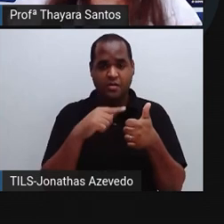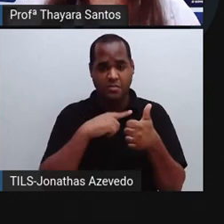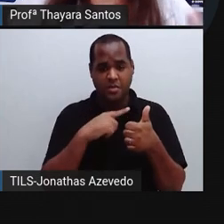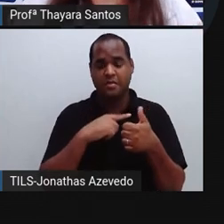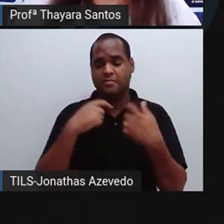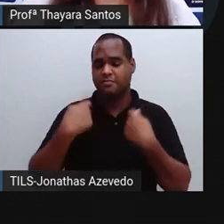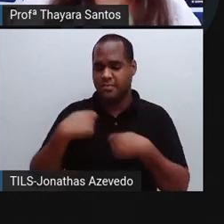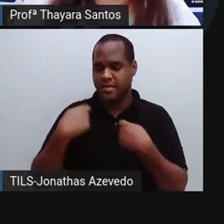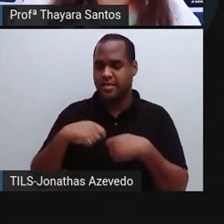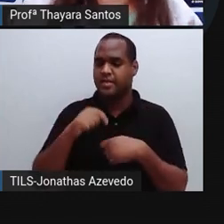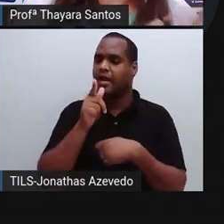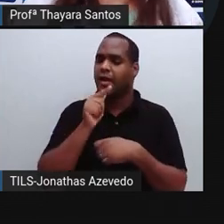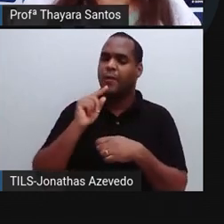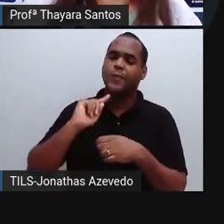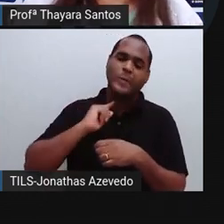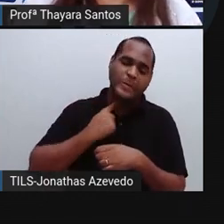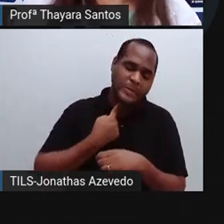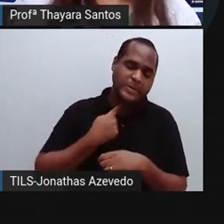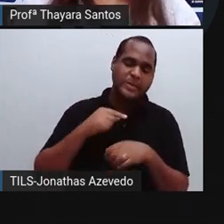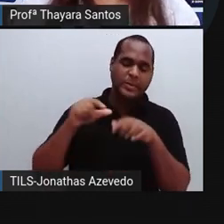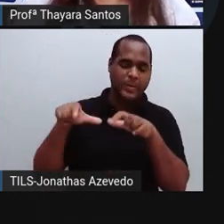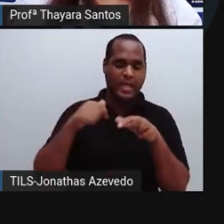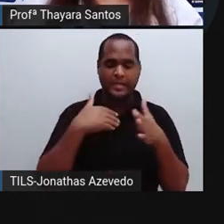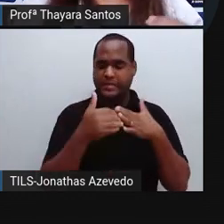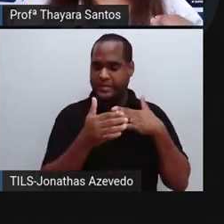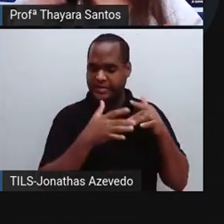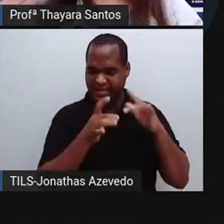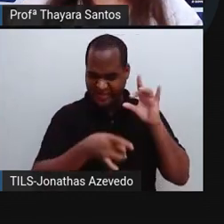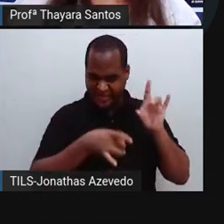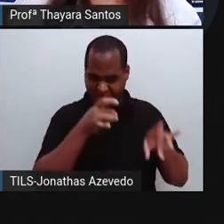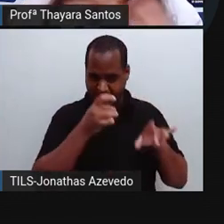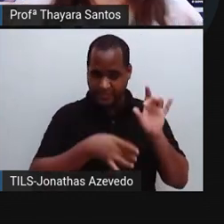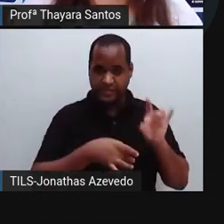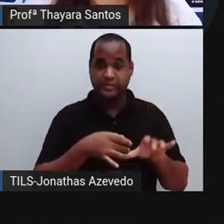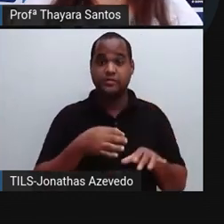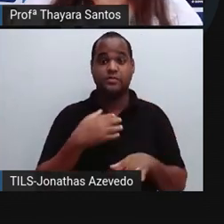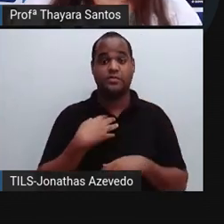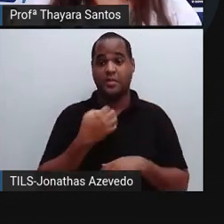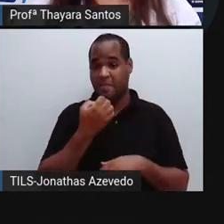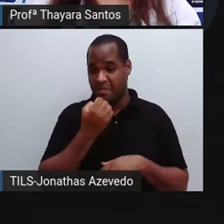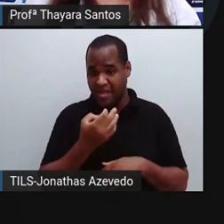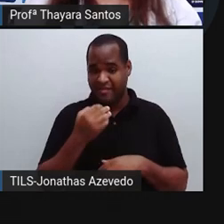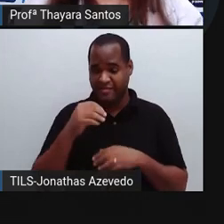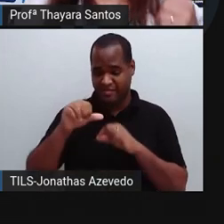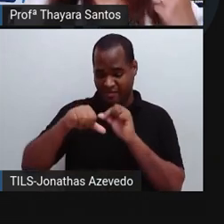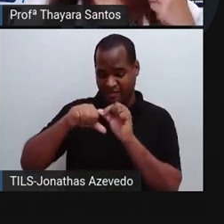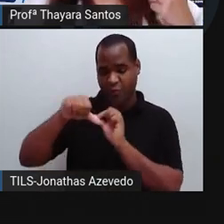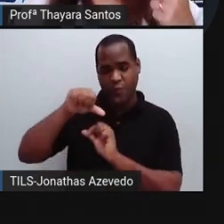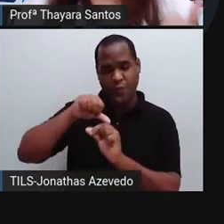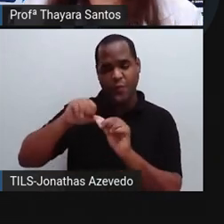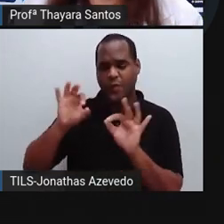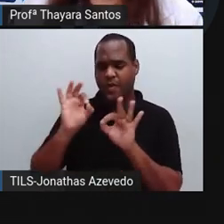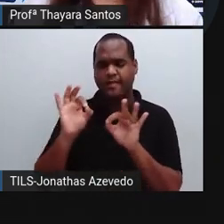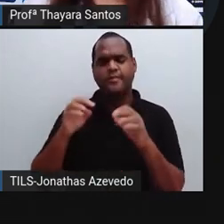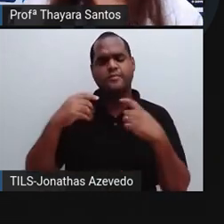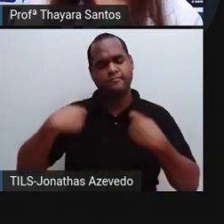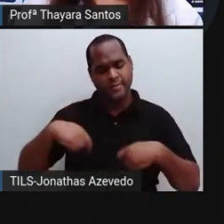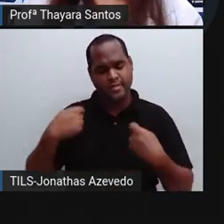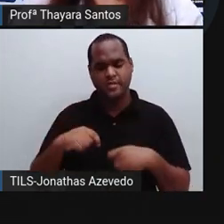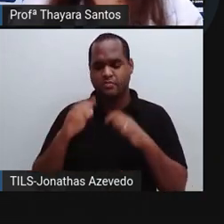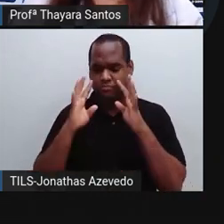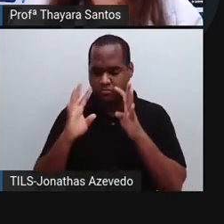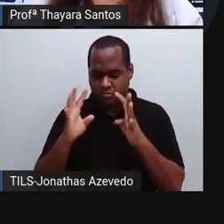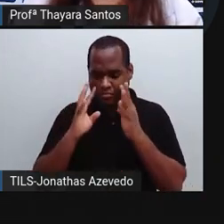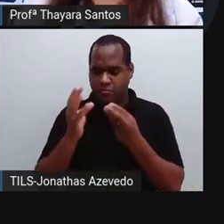beber água suja que elas encontram em qualquer lugar, né? Água que não tem nenhum tipo de tratamento. Então, a gente tem que cuidar dessa